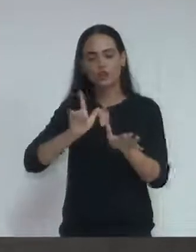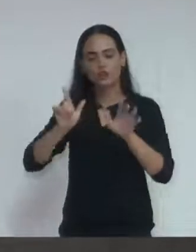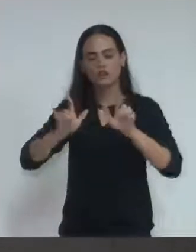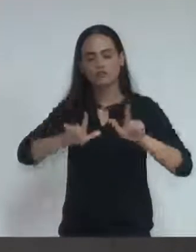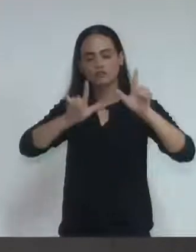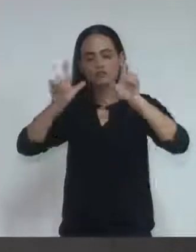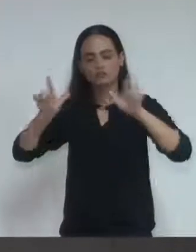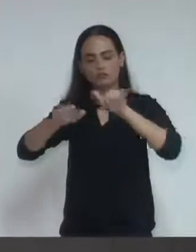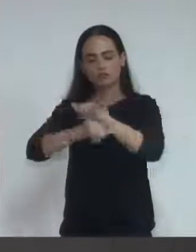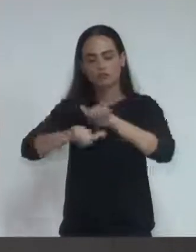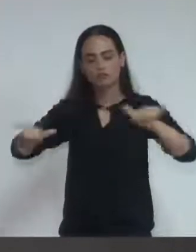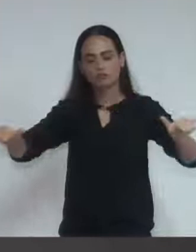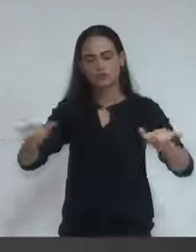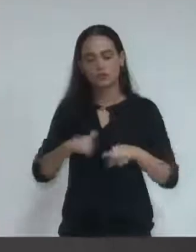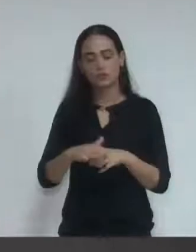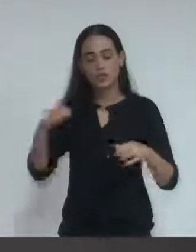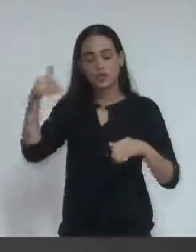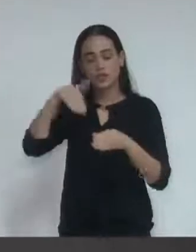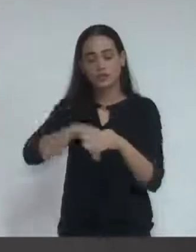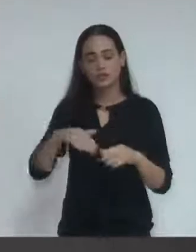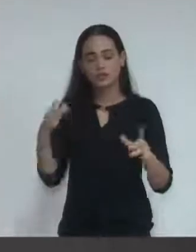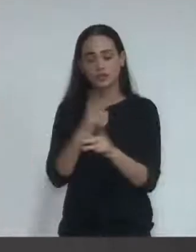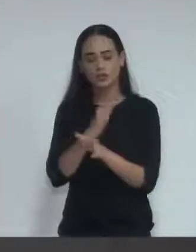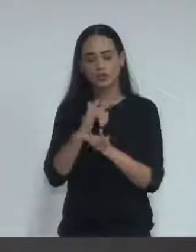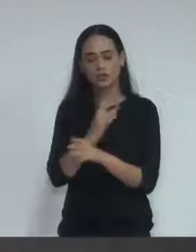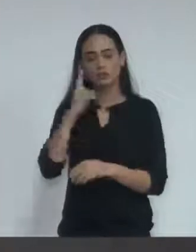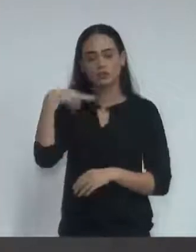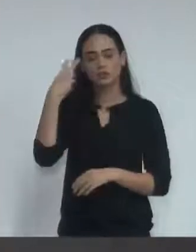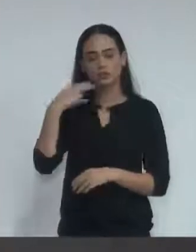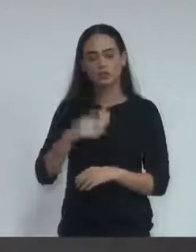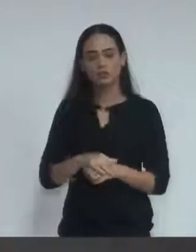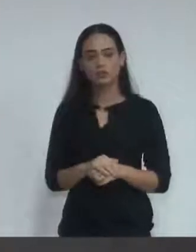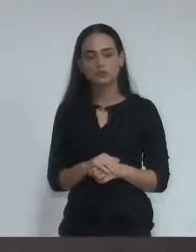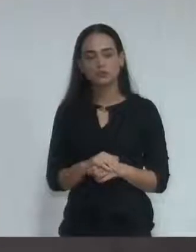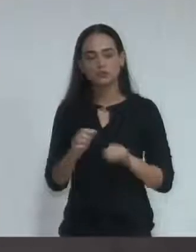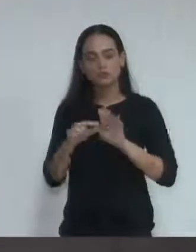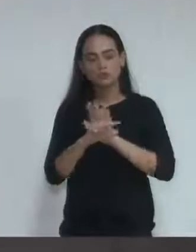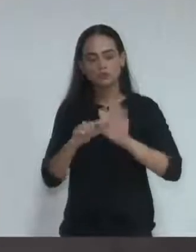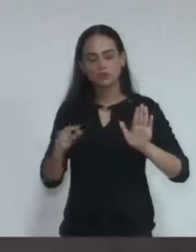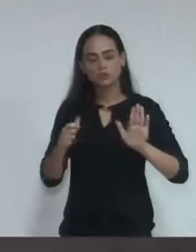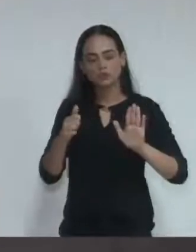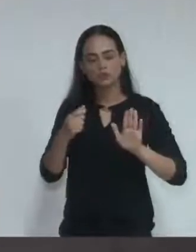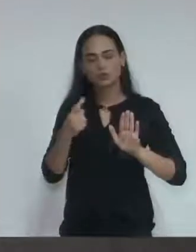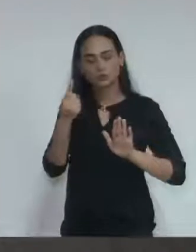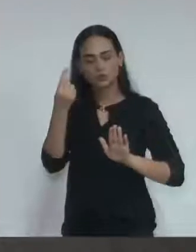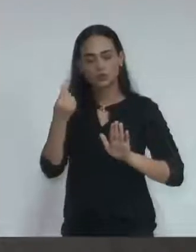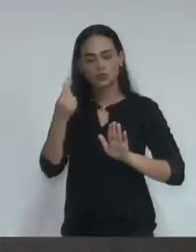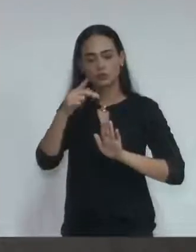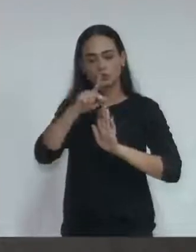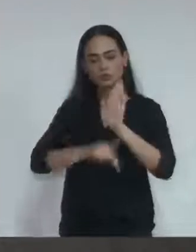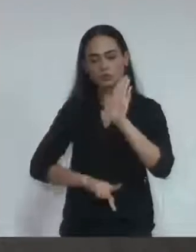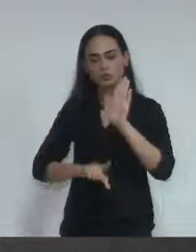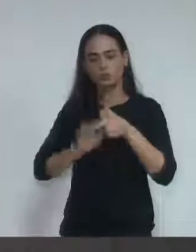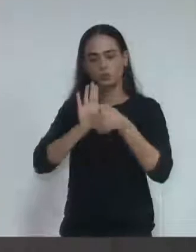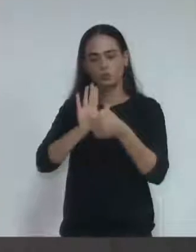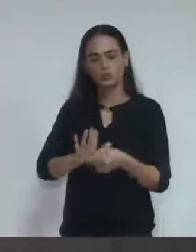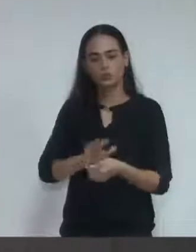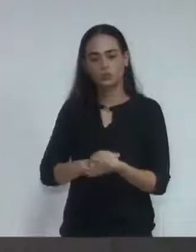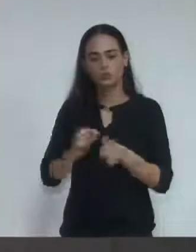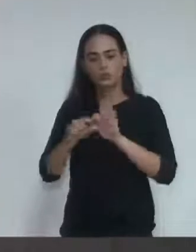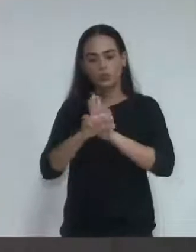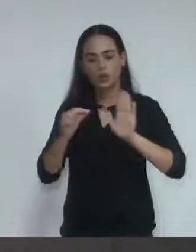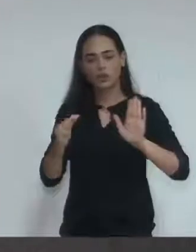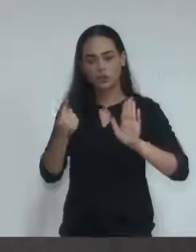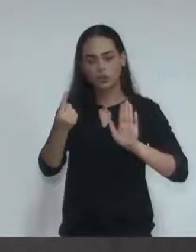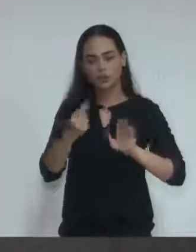município de Vinhedo. Artigo 2º. Desse ao parágrafo 1º do artigo 1º do projeto a seguinte redação. Parágrafo 1º.